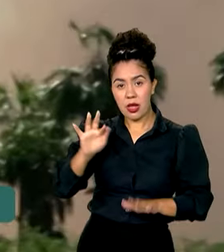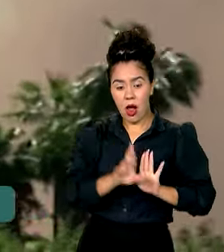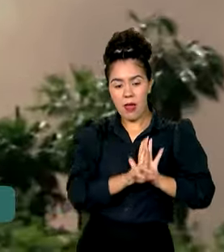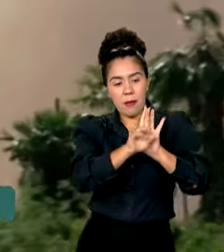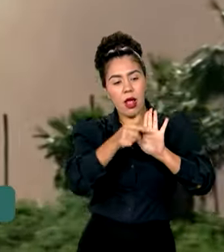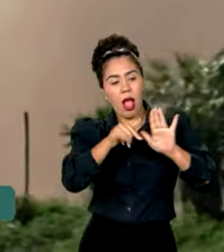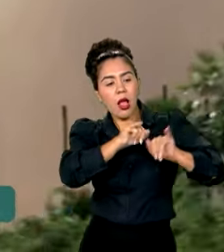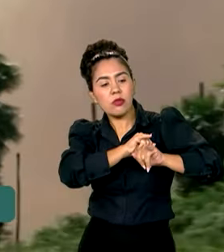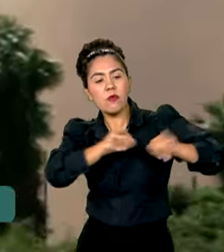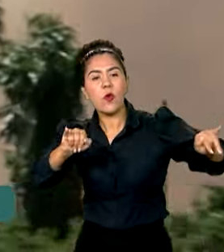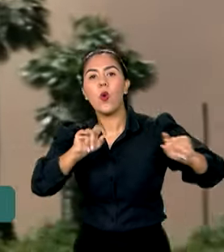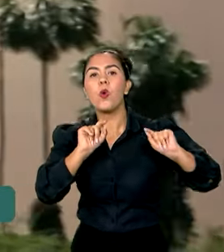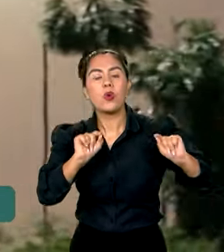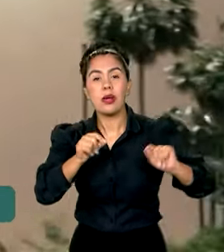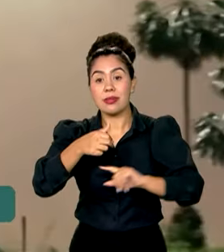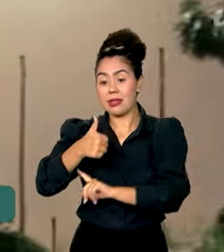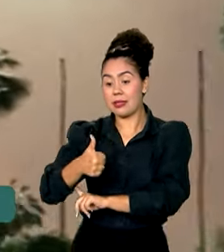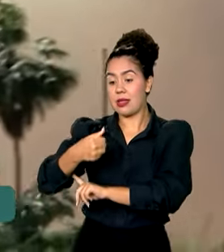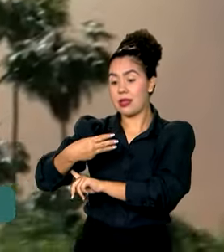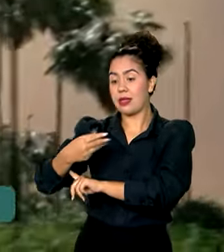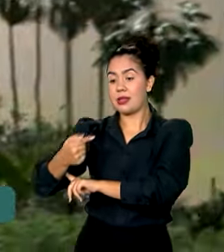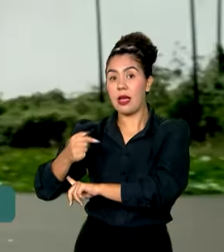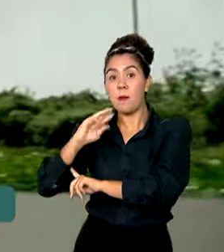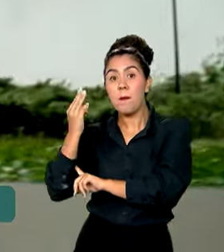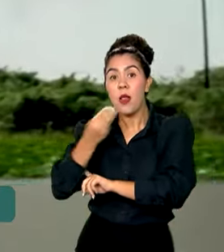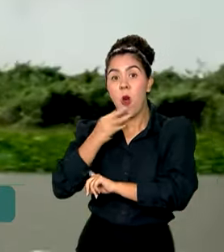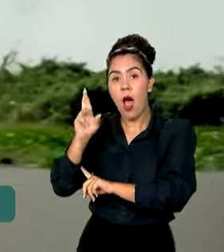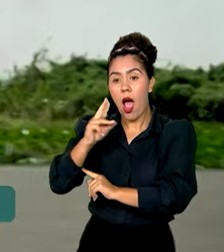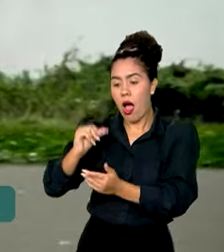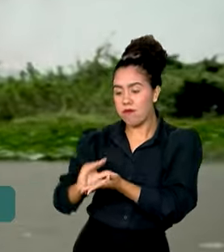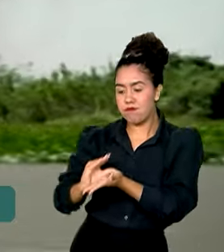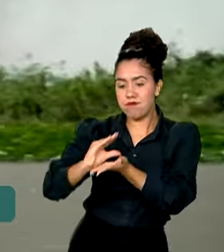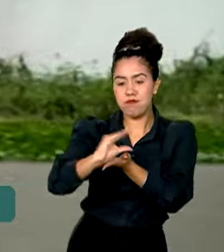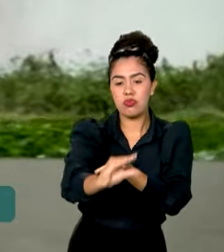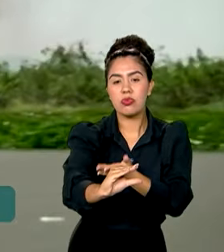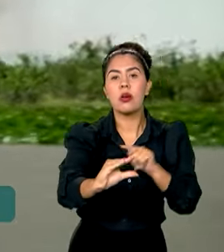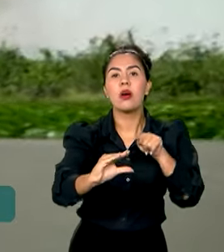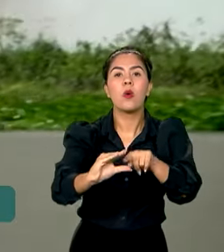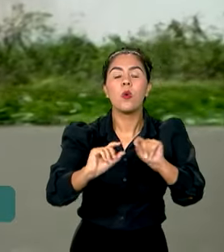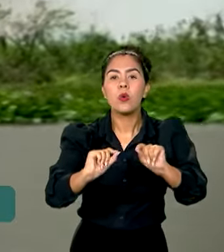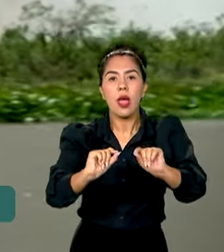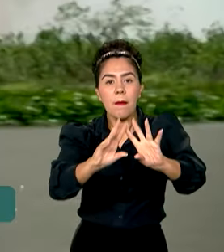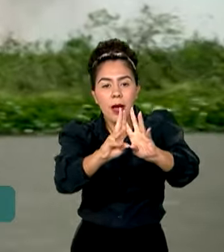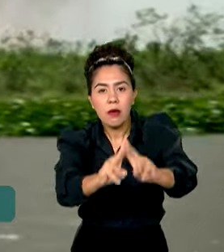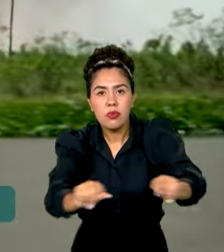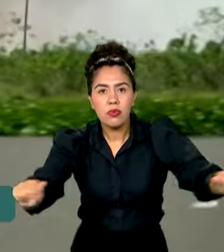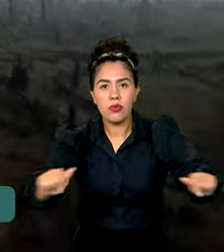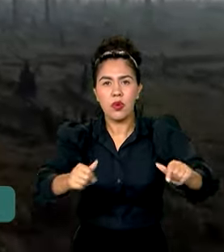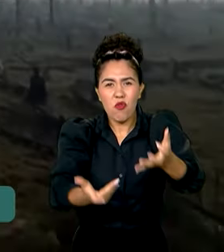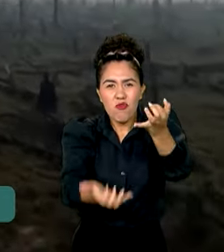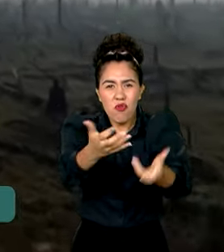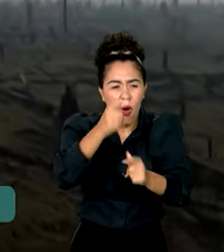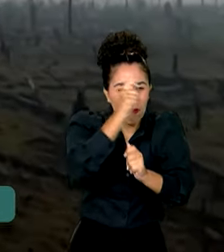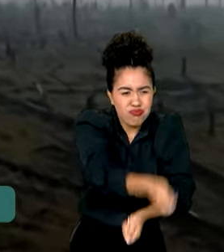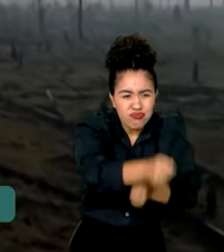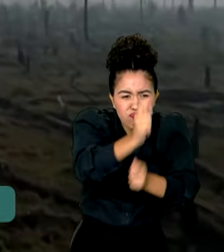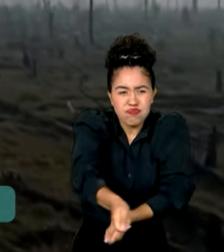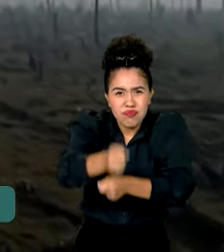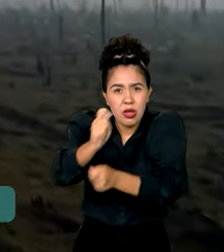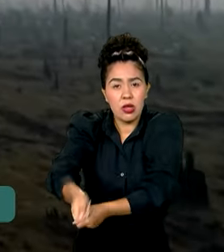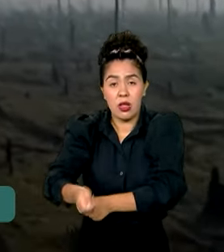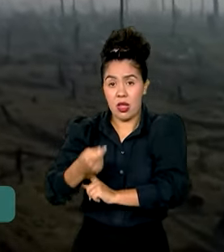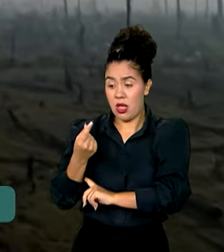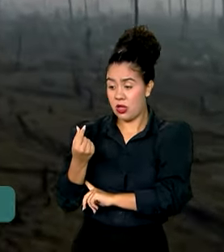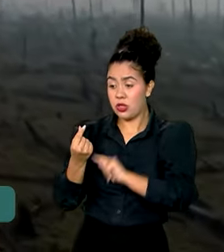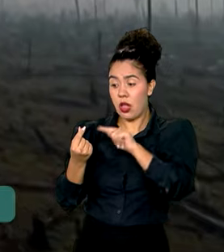137 milhões de reais para as ações de controle às queimadas no Pantanal, dinheiro que